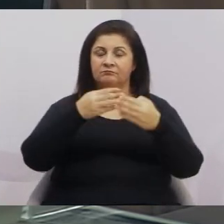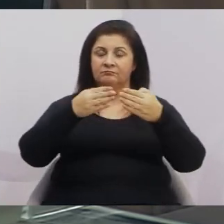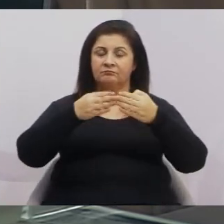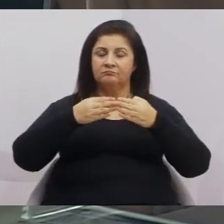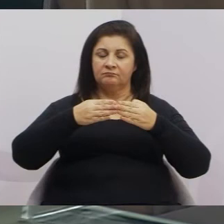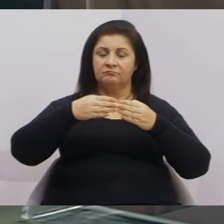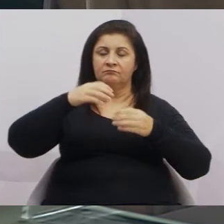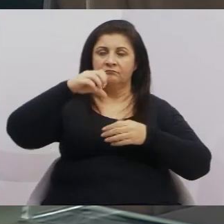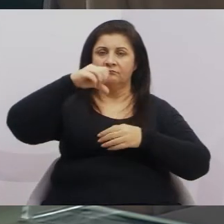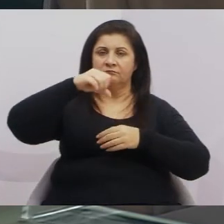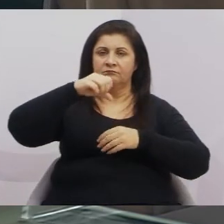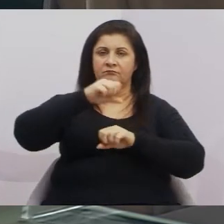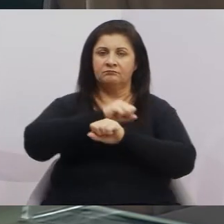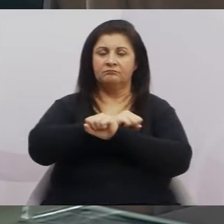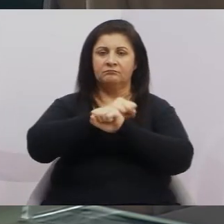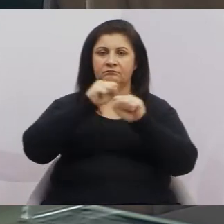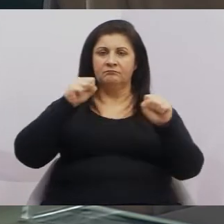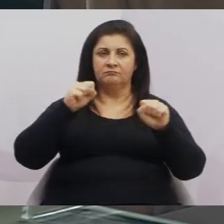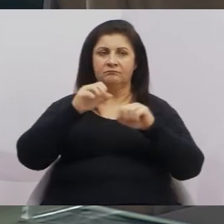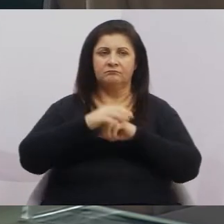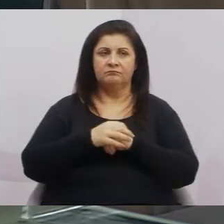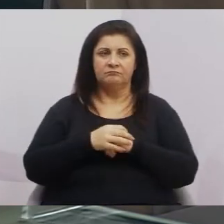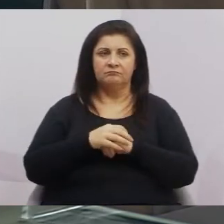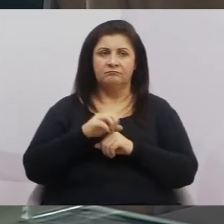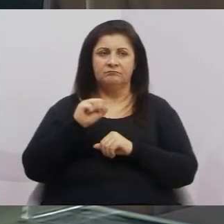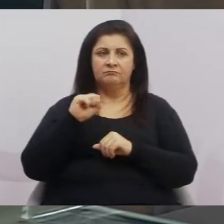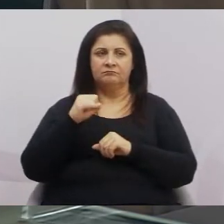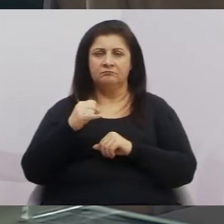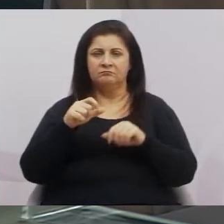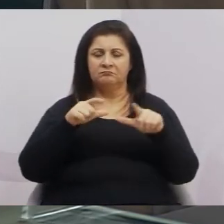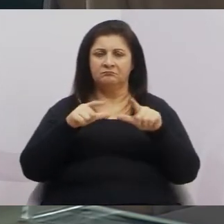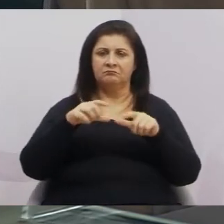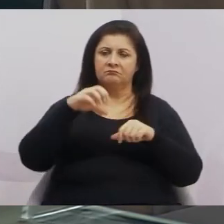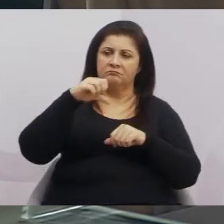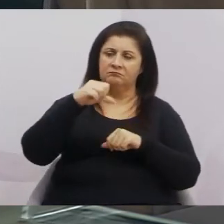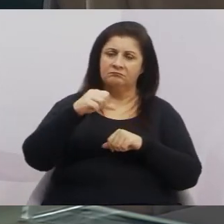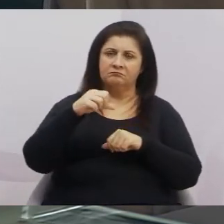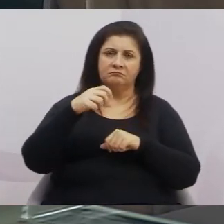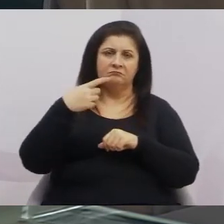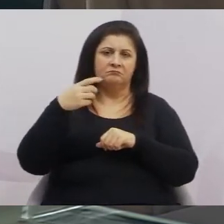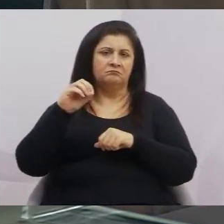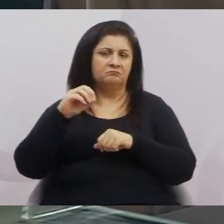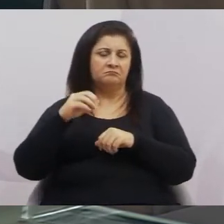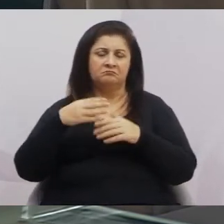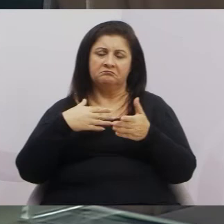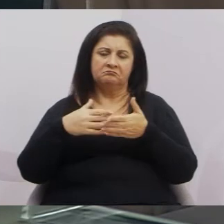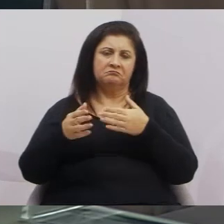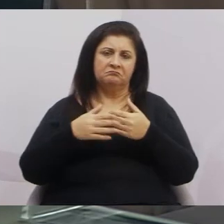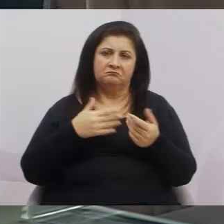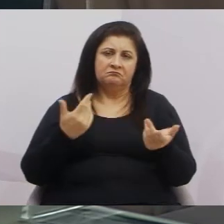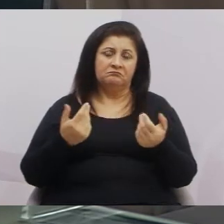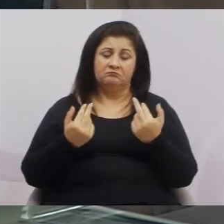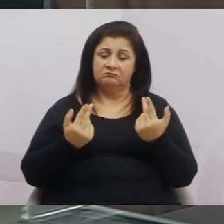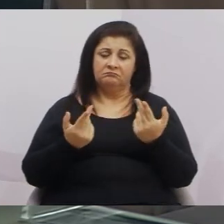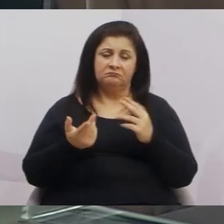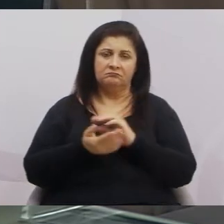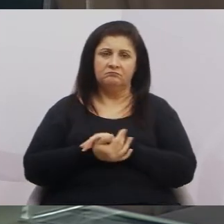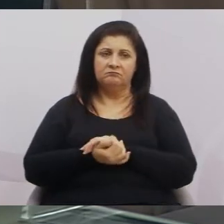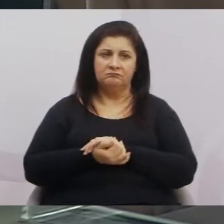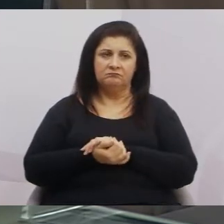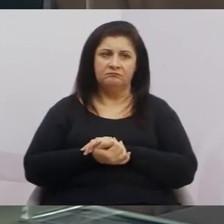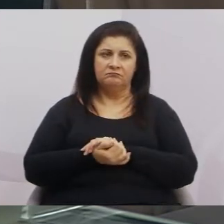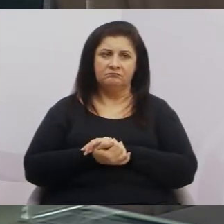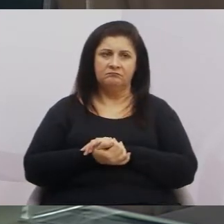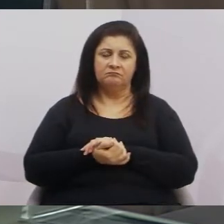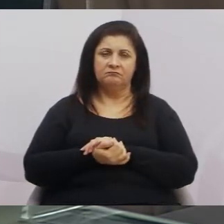horas. O vereador que trabalha às nove, às dez, às onze, às cinco, às seis, vai ser o mesmo caminho. E